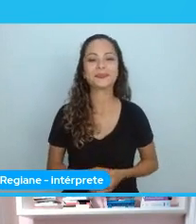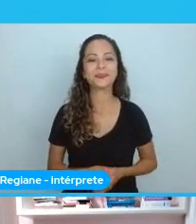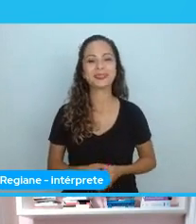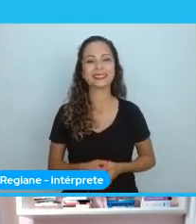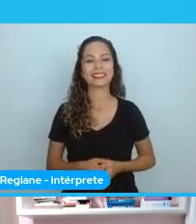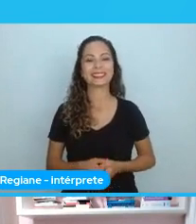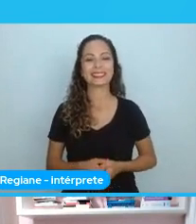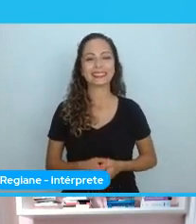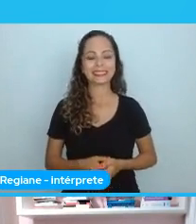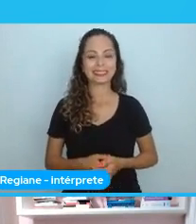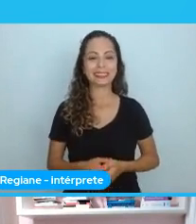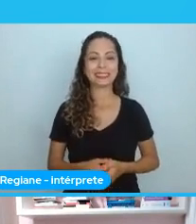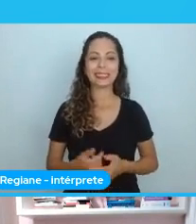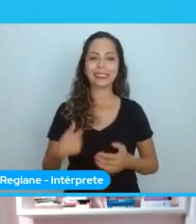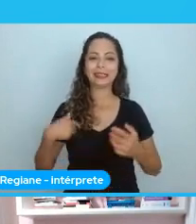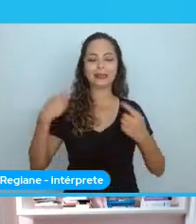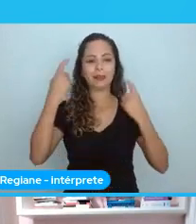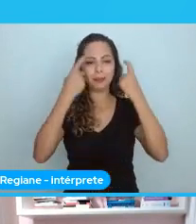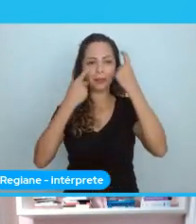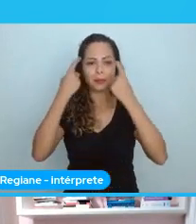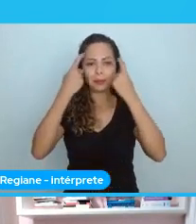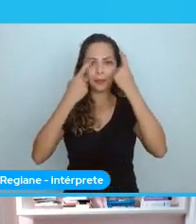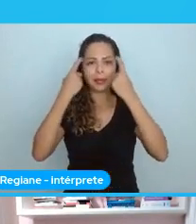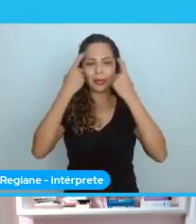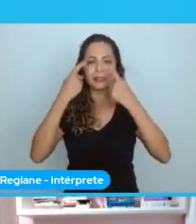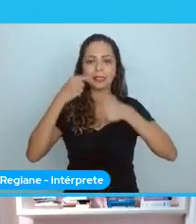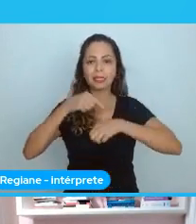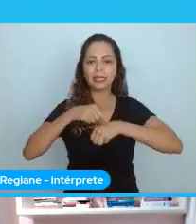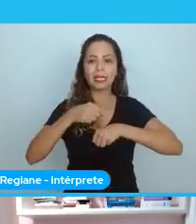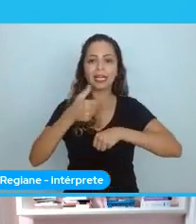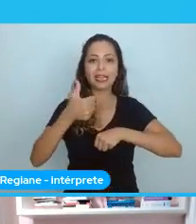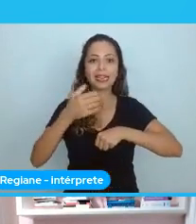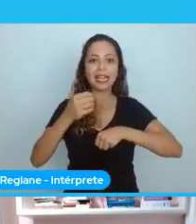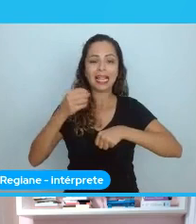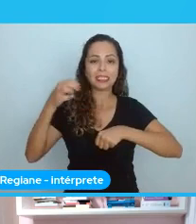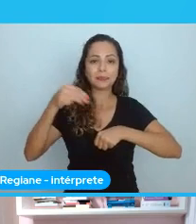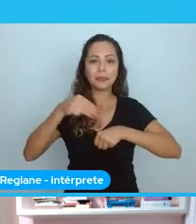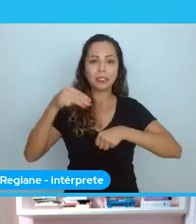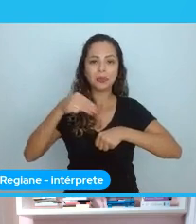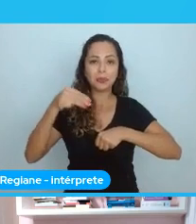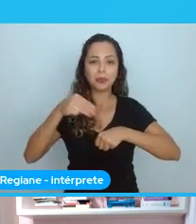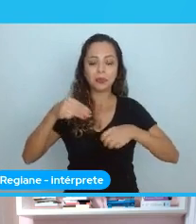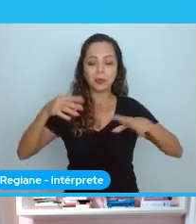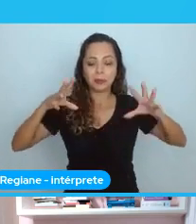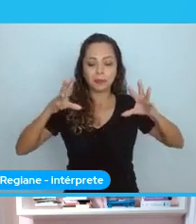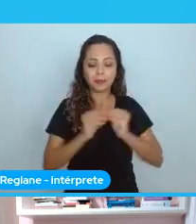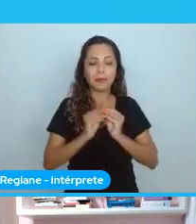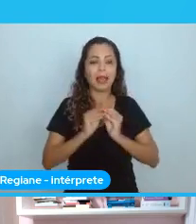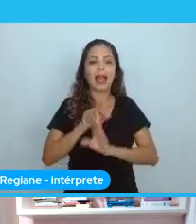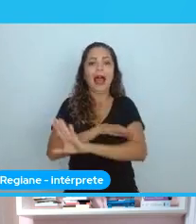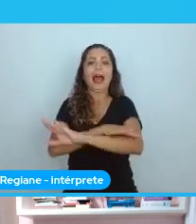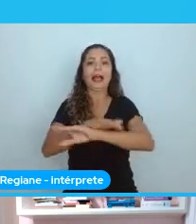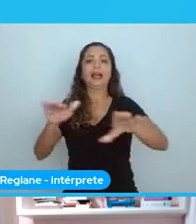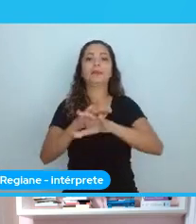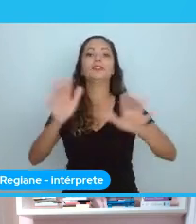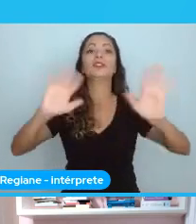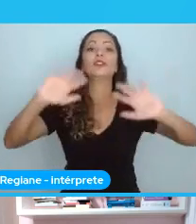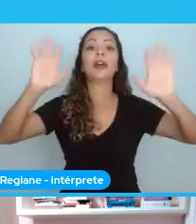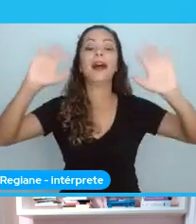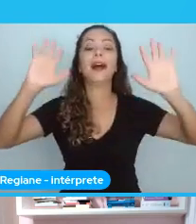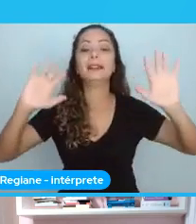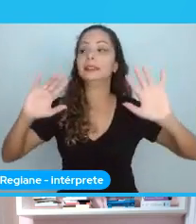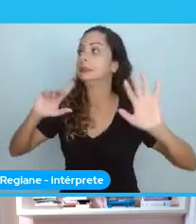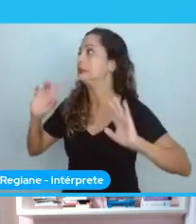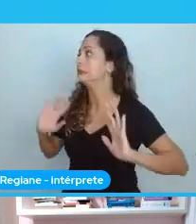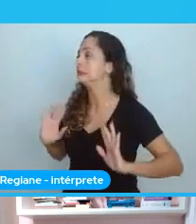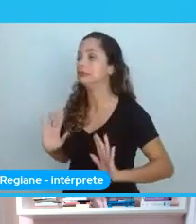Eu estava me preocupada de ter 10 minutos de fala e falar. Galera, acabou o assunto. Valeu, falou. Vamos embora. Mas acho que estou